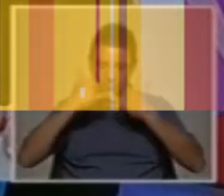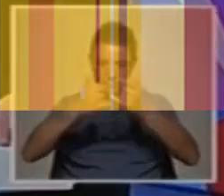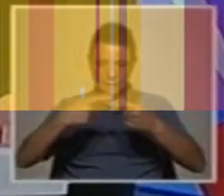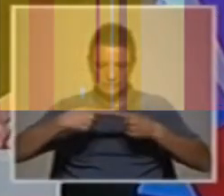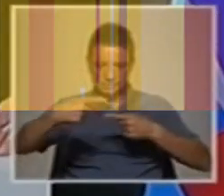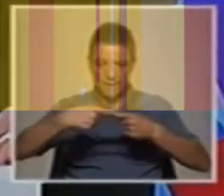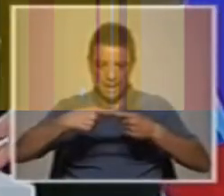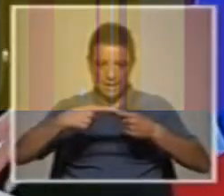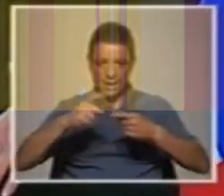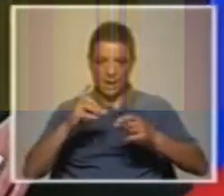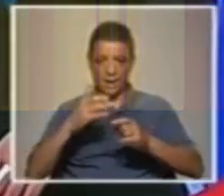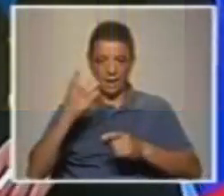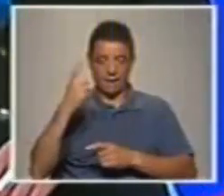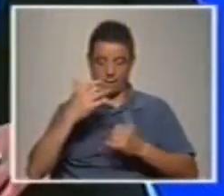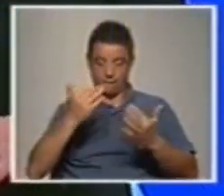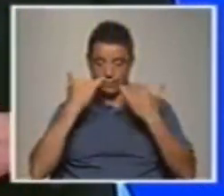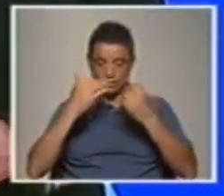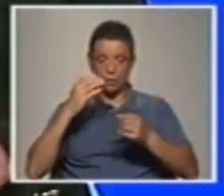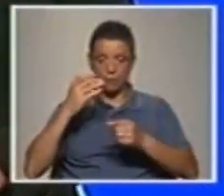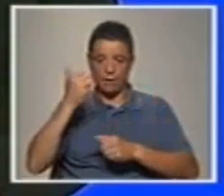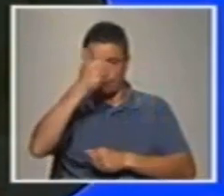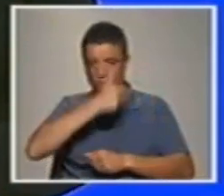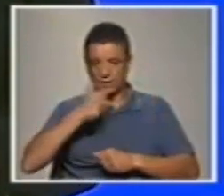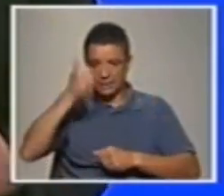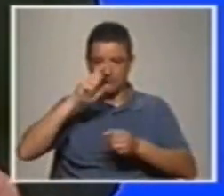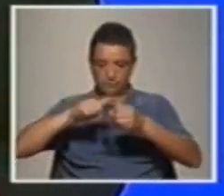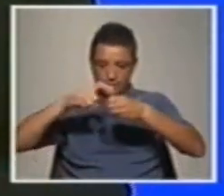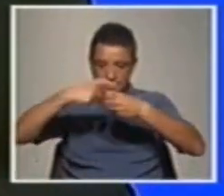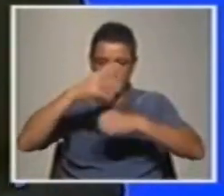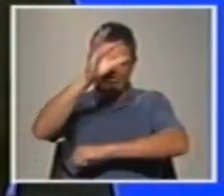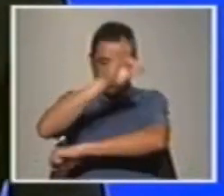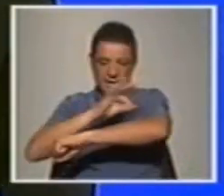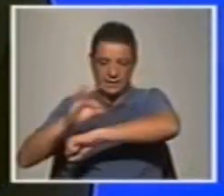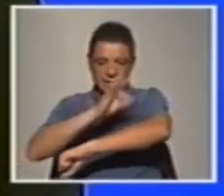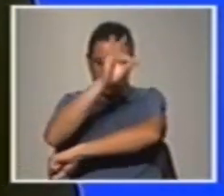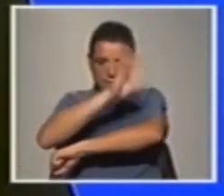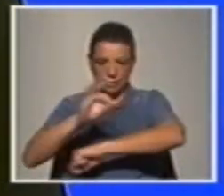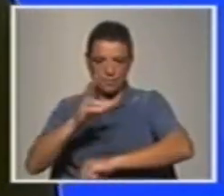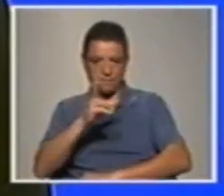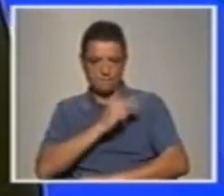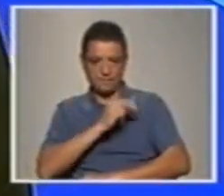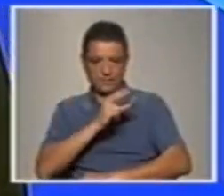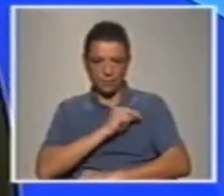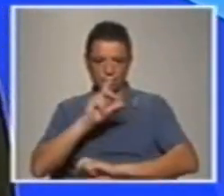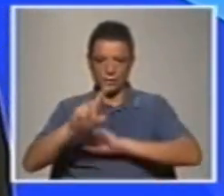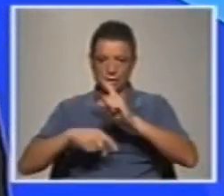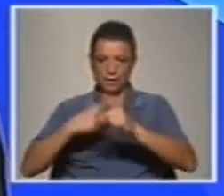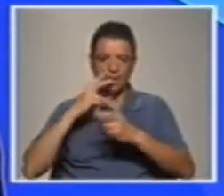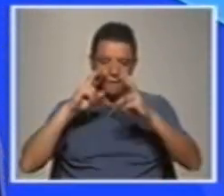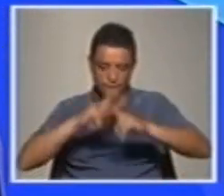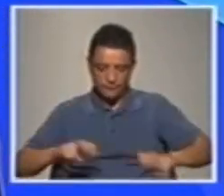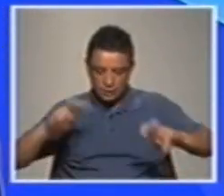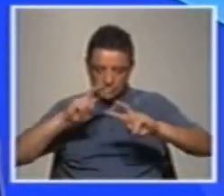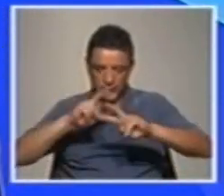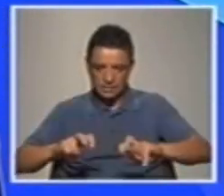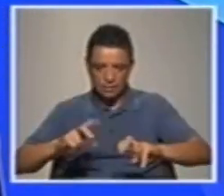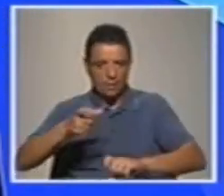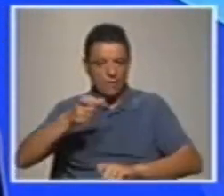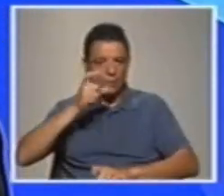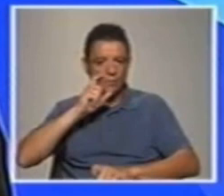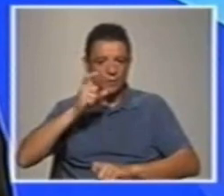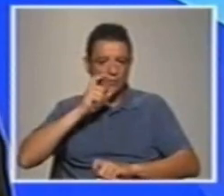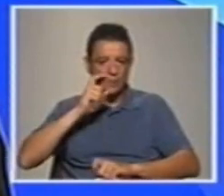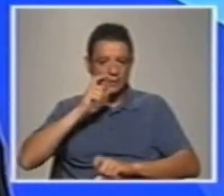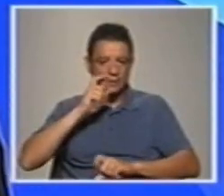Nas notícias dos parçais do Sociedade Civil de hoje, há um arquiteto português que foi premiado e há também uma investigação sobre a conservação